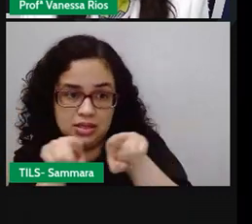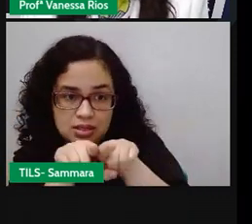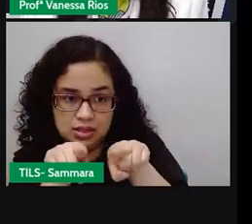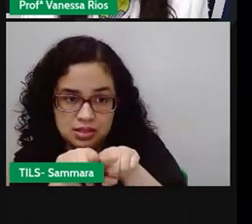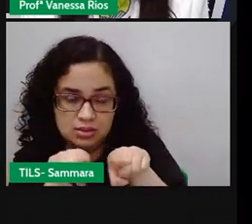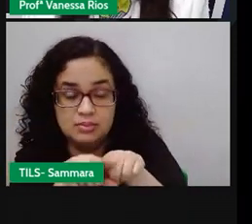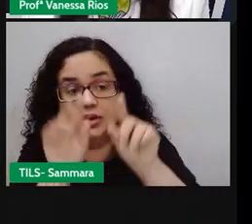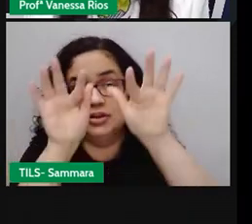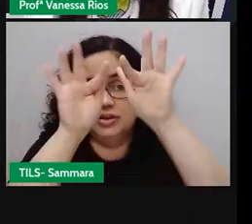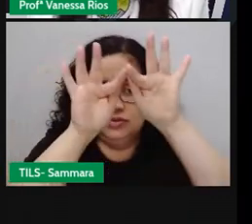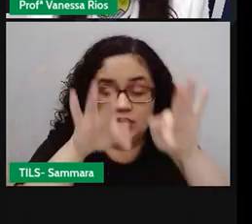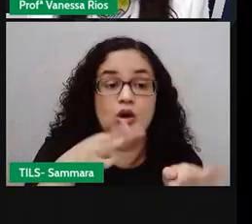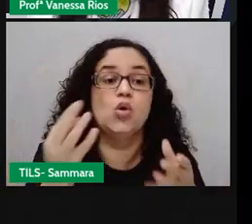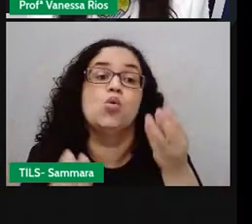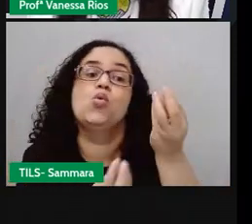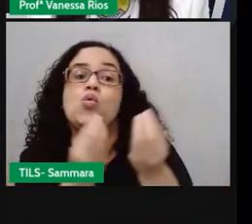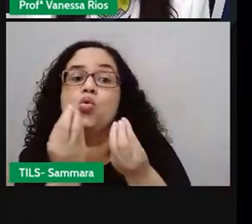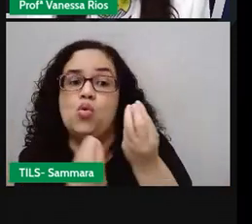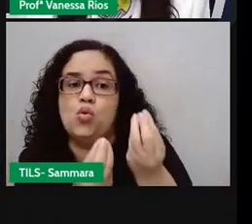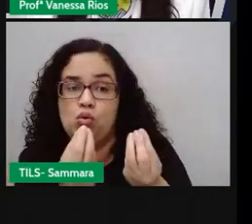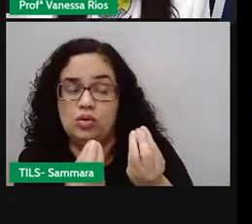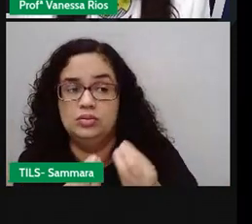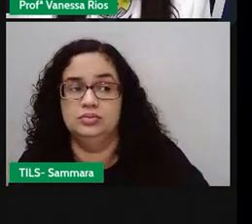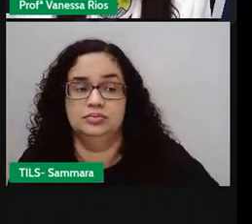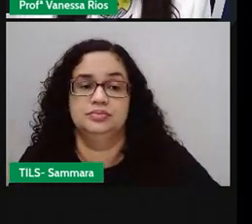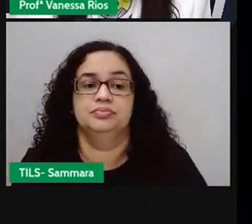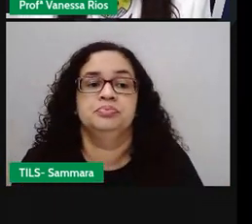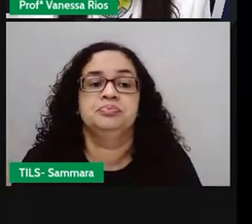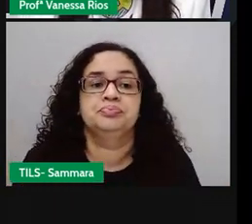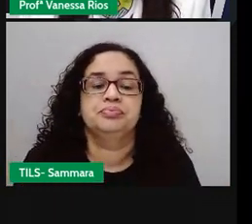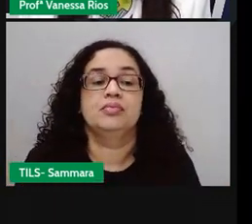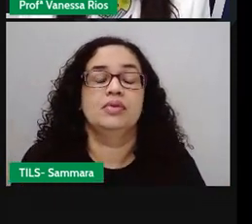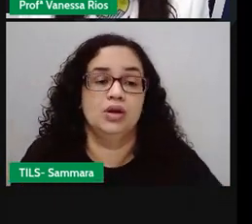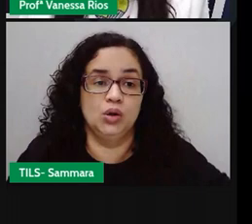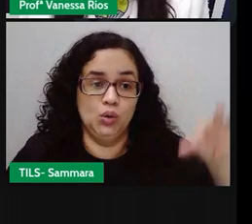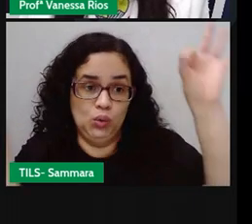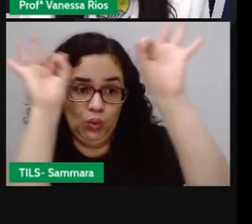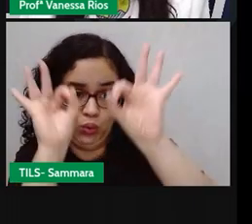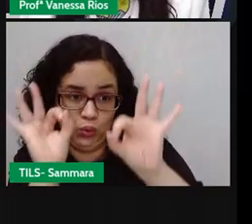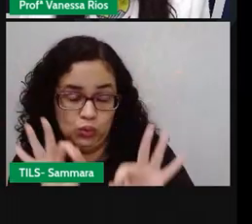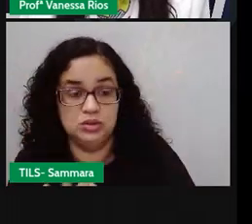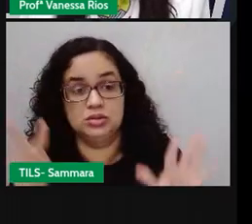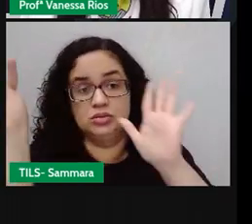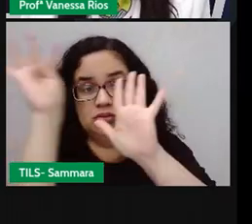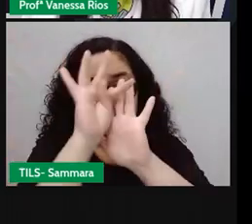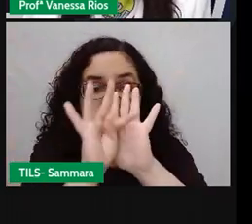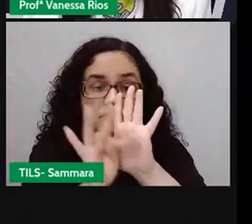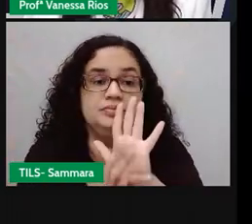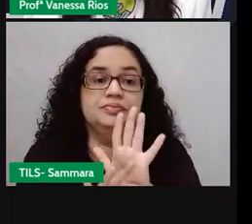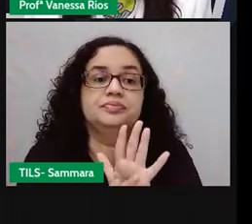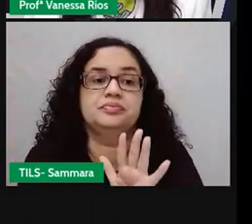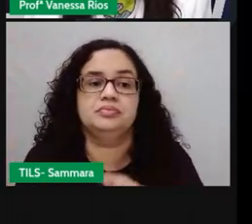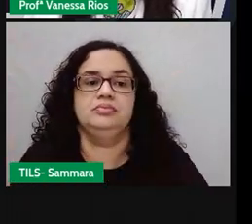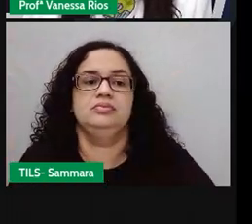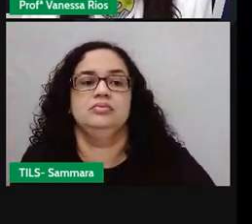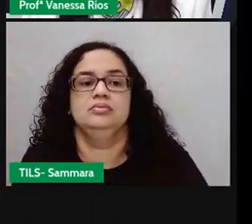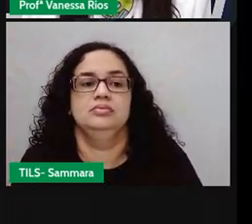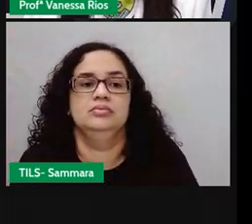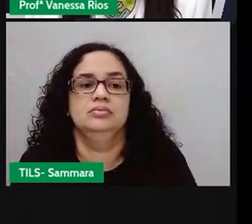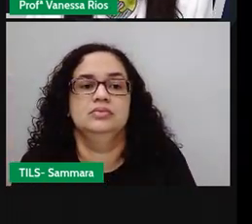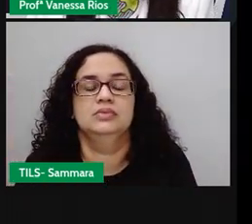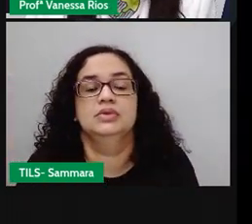finalização. Como é que seria então essa organização do texto? A gente pegar todos aqueles trechos